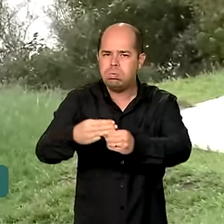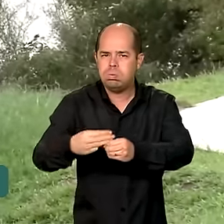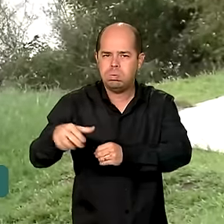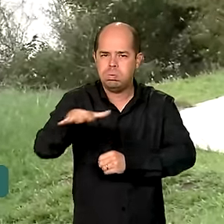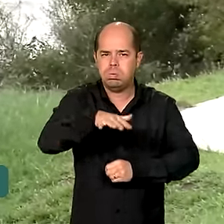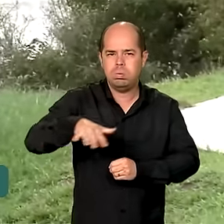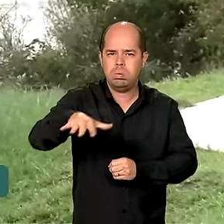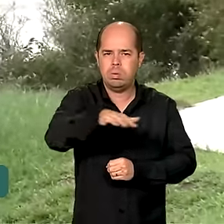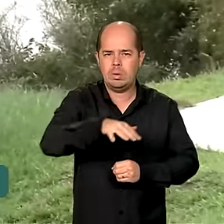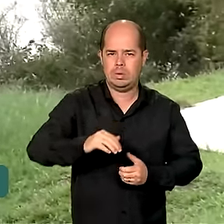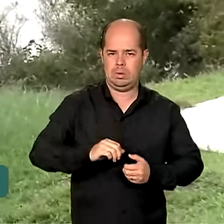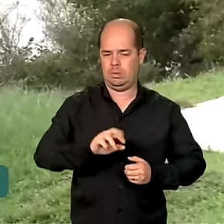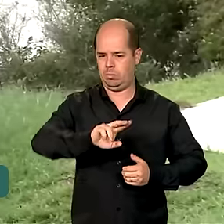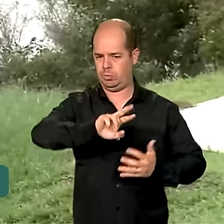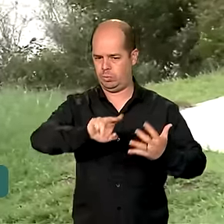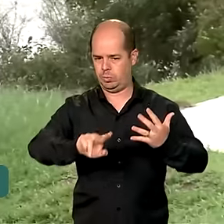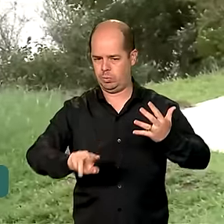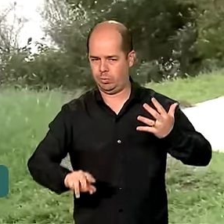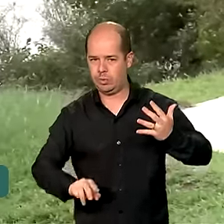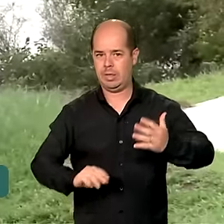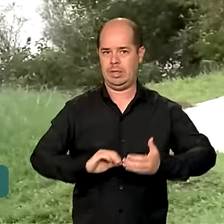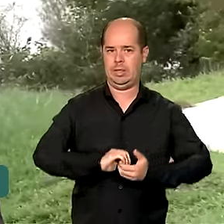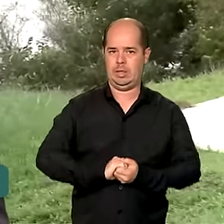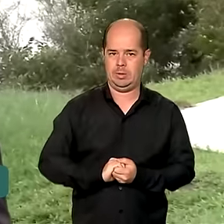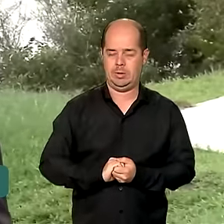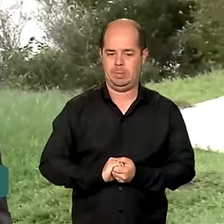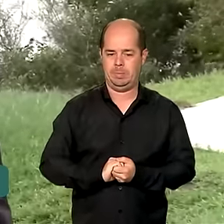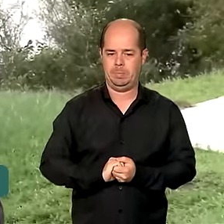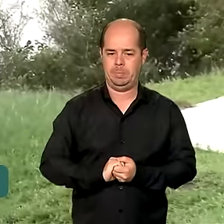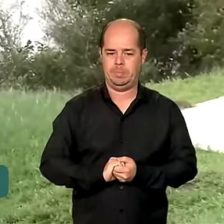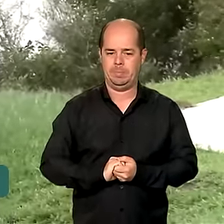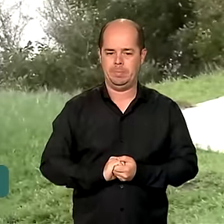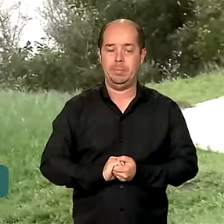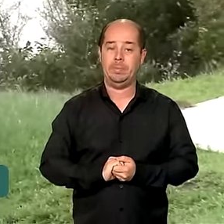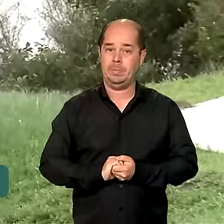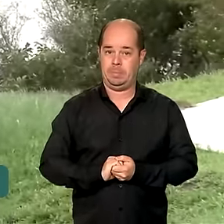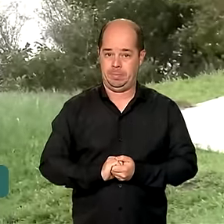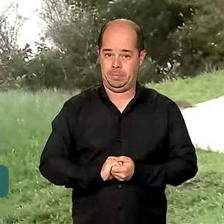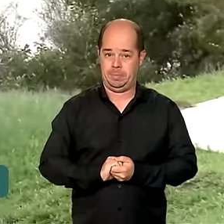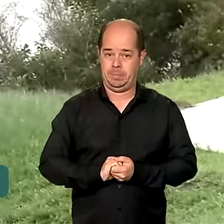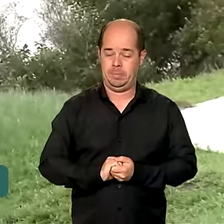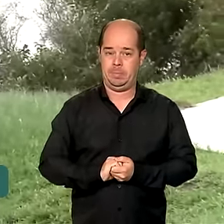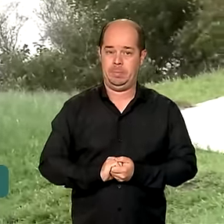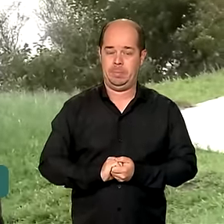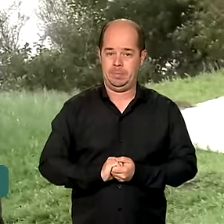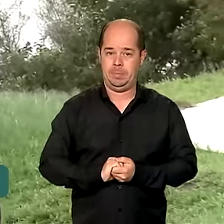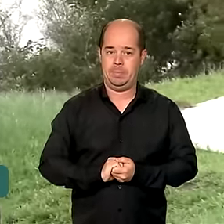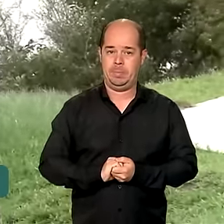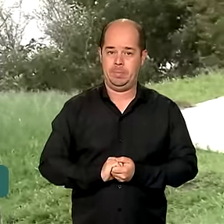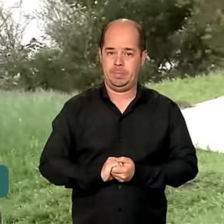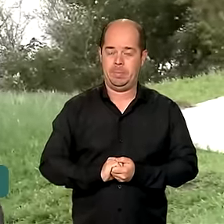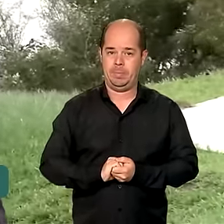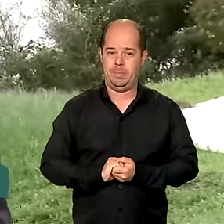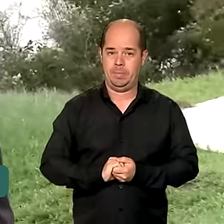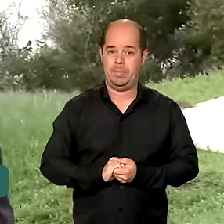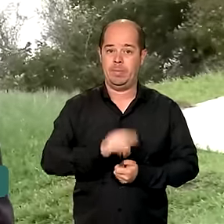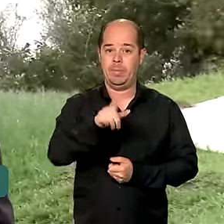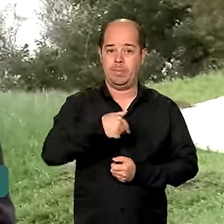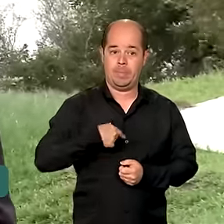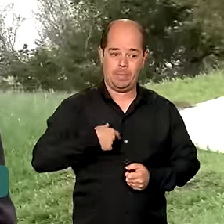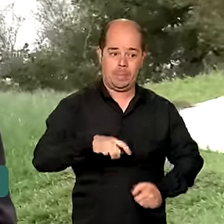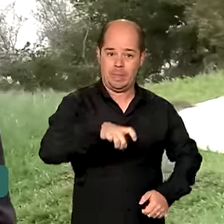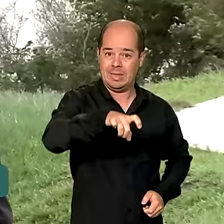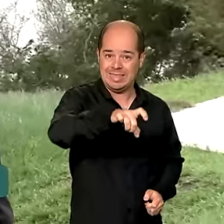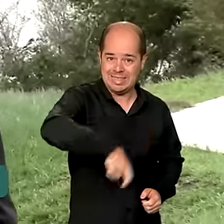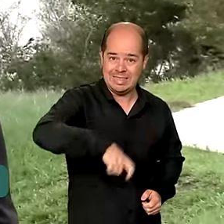Nova Santa Rita, Portão, Rolante, São Sebastião do Caí, Sobradinho, Taquara e Triunfo. O saque calamidade pode